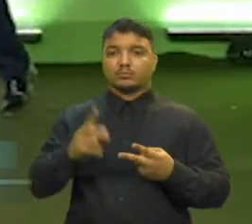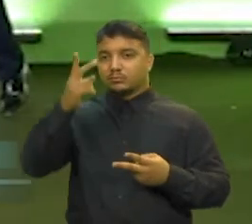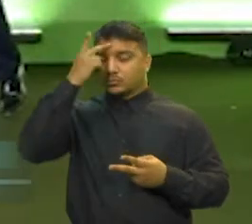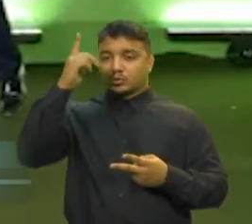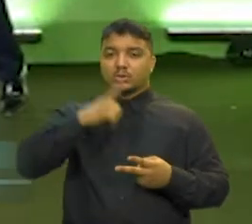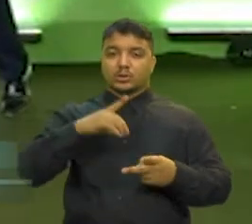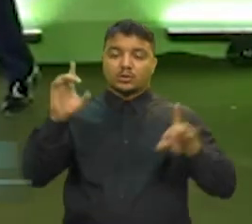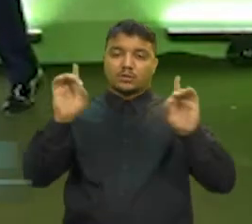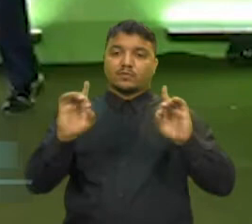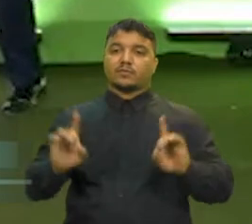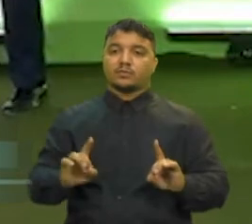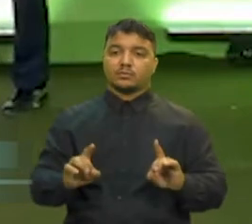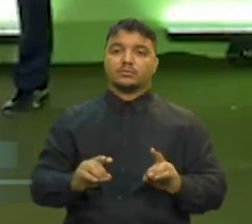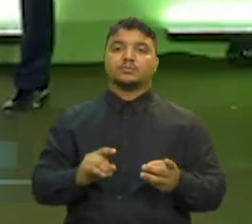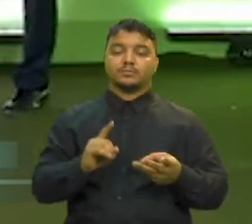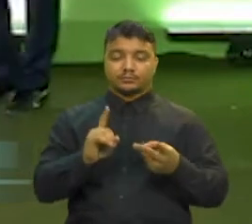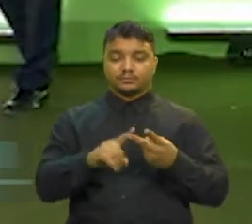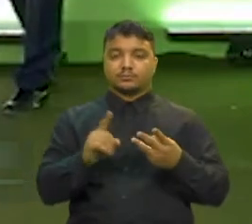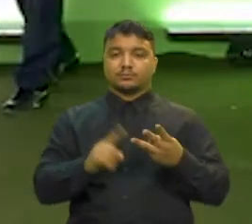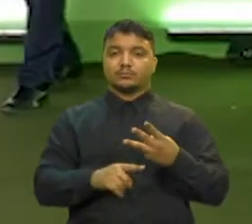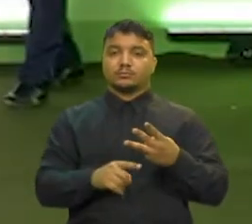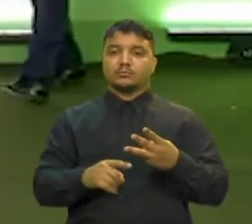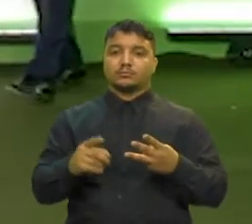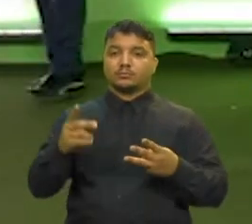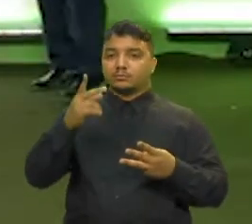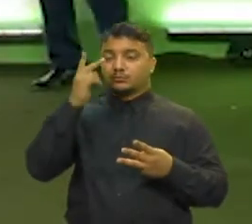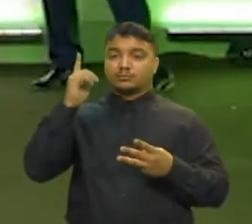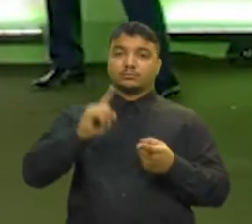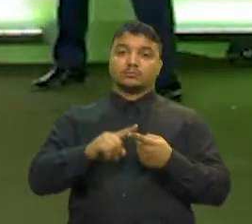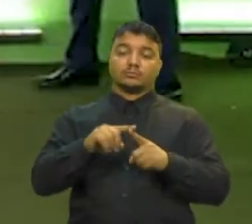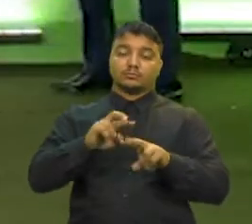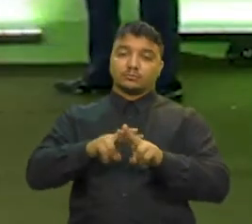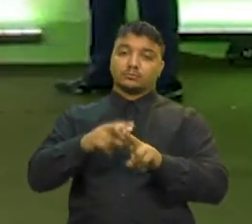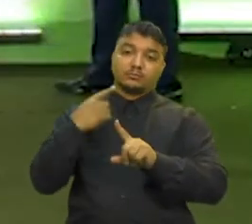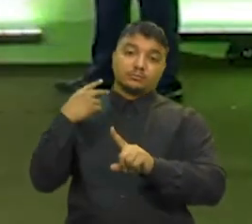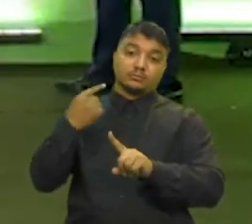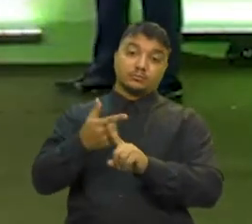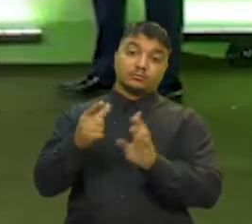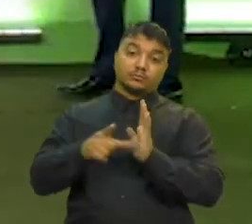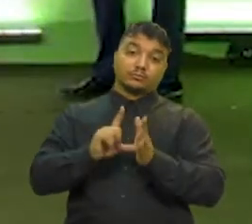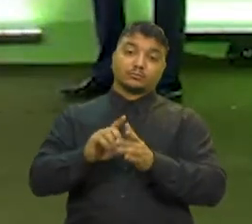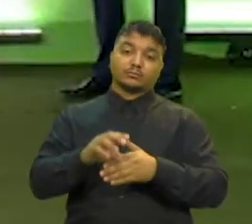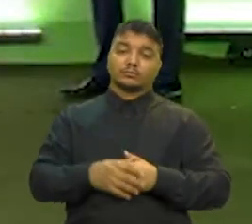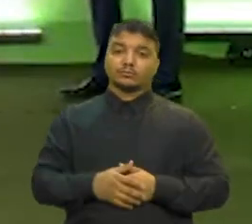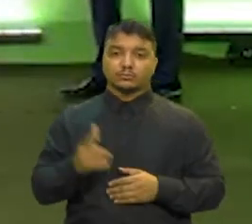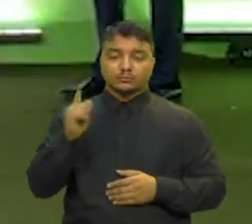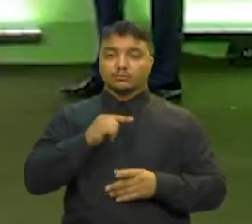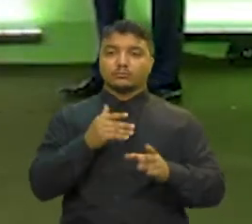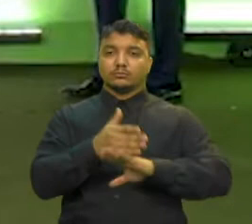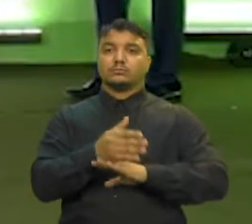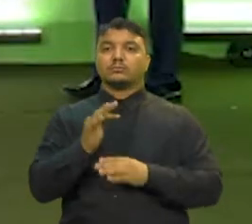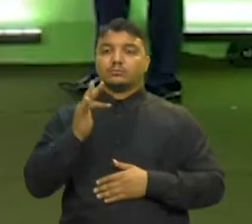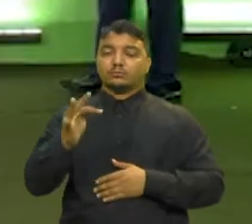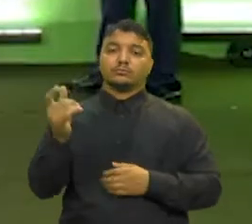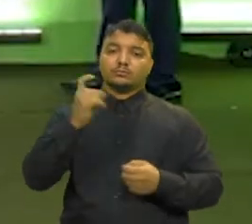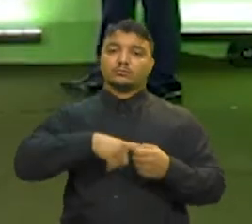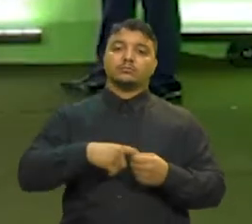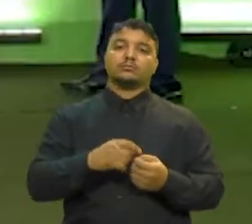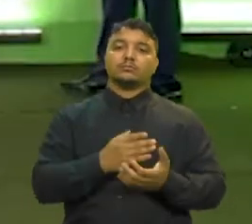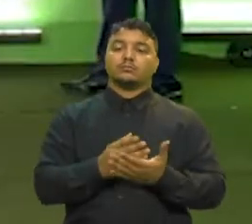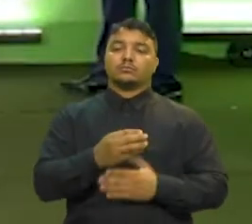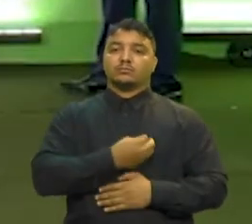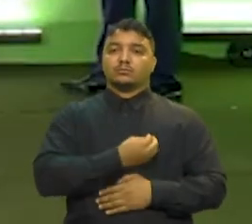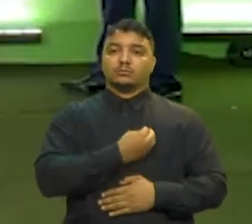deficiência também é outra prioridade Pessoas egressas também do sistema prisional também Para dar oportunidade para que essas pessoas possam recomeçar a vida